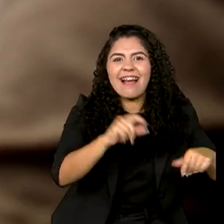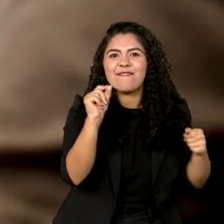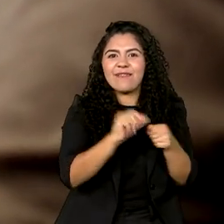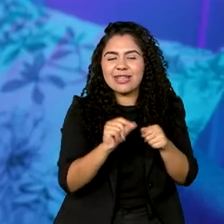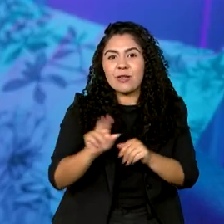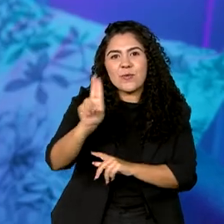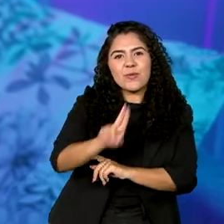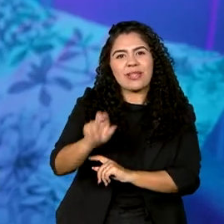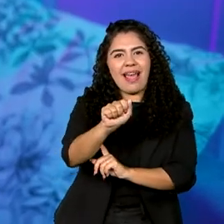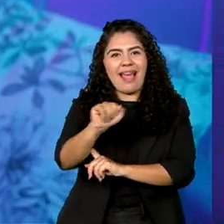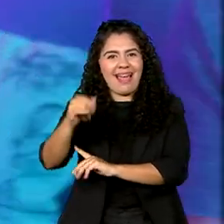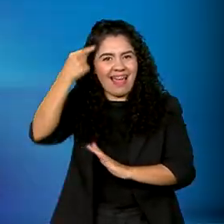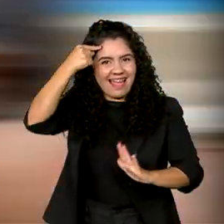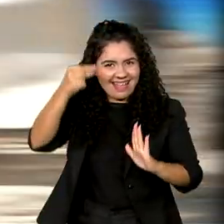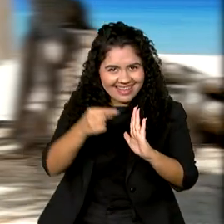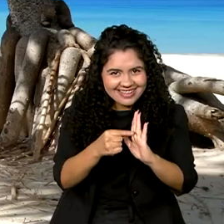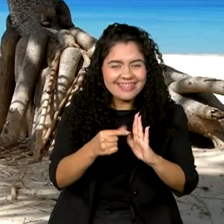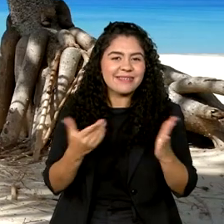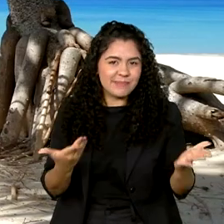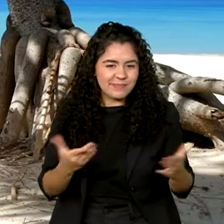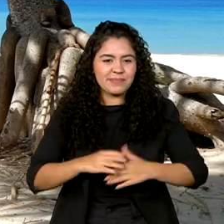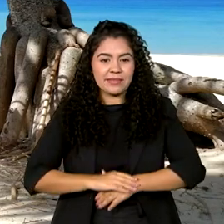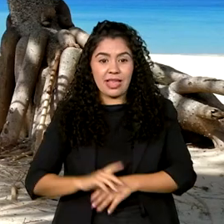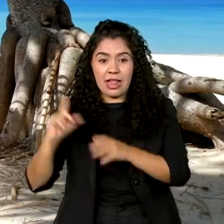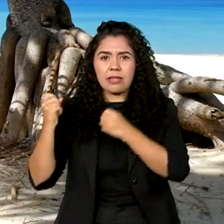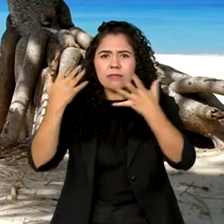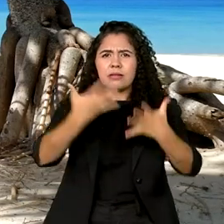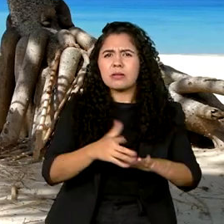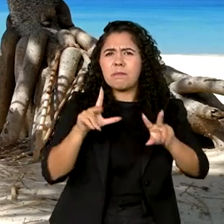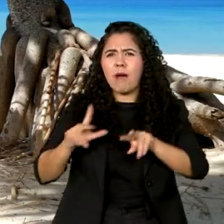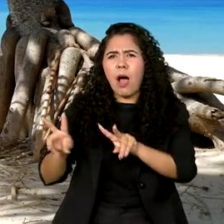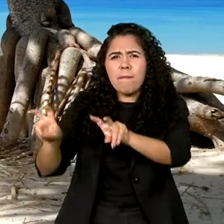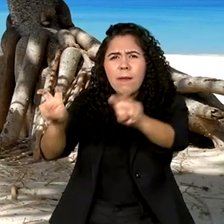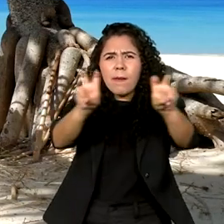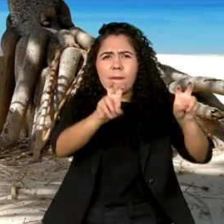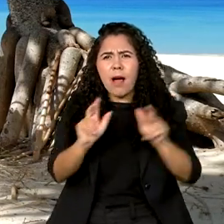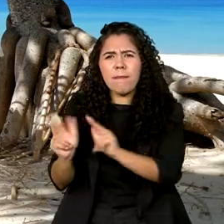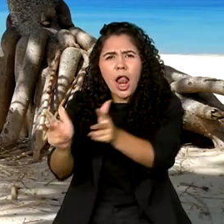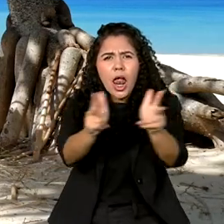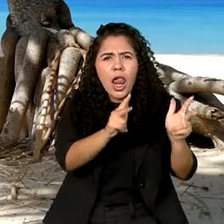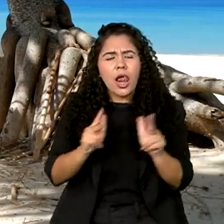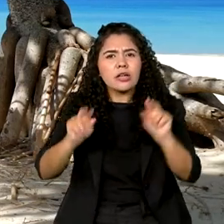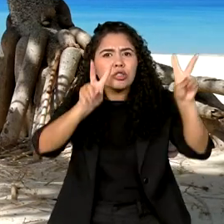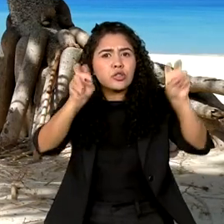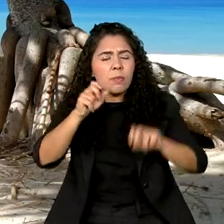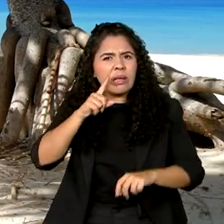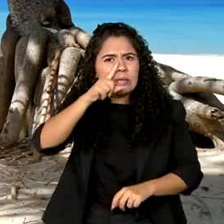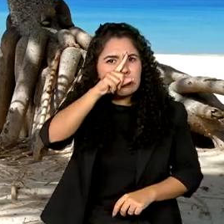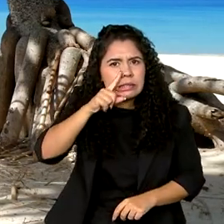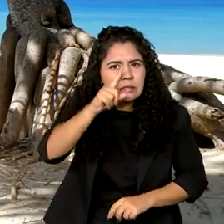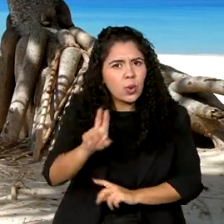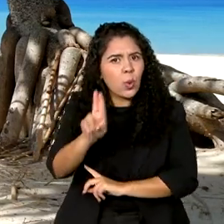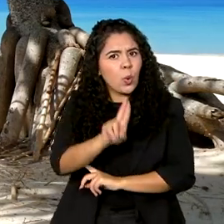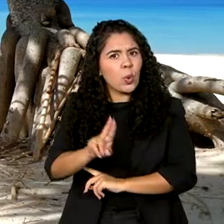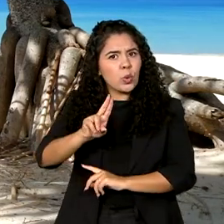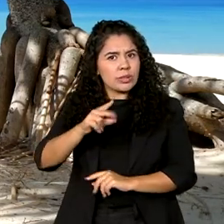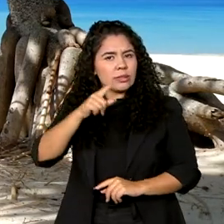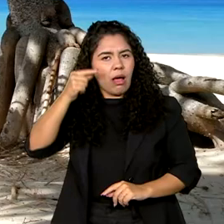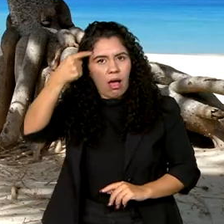inteligência artificial. Agora, muito se tem falado sobre os riscos da utilização da inteligência artificial.